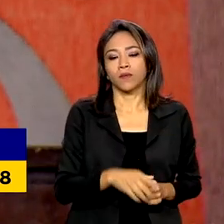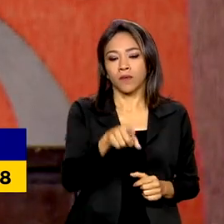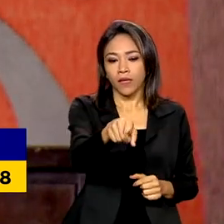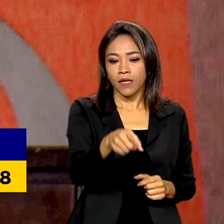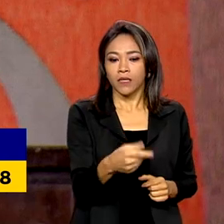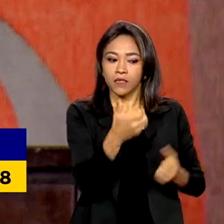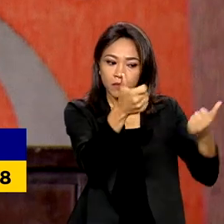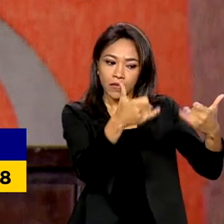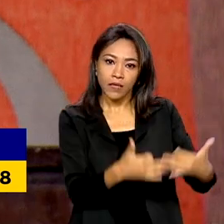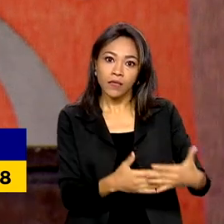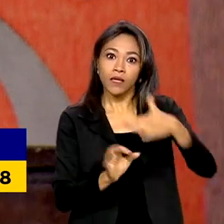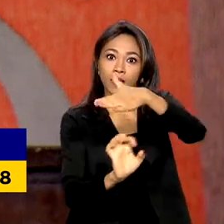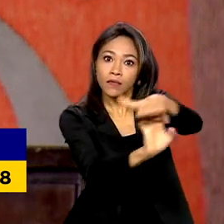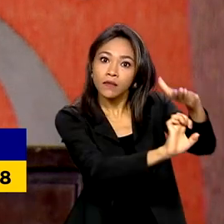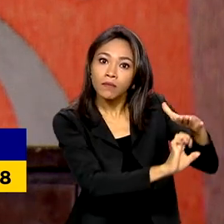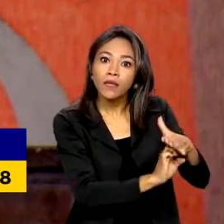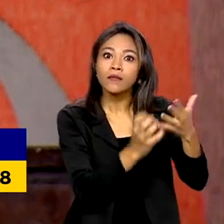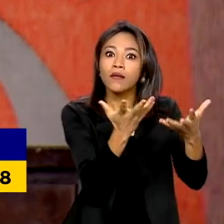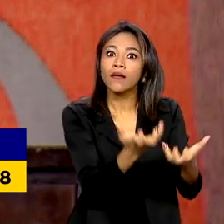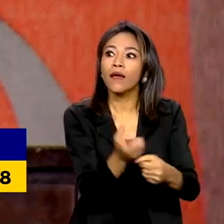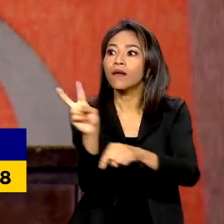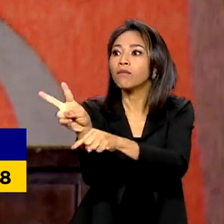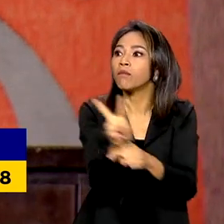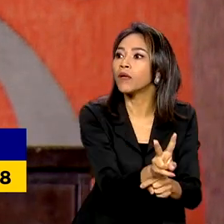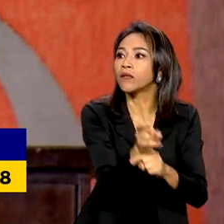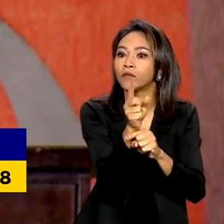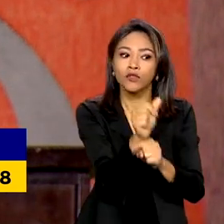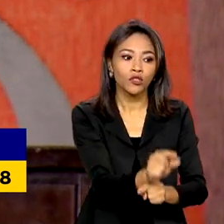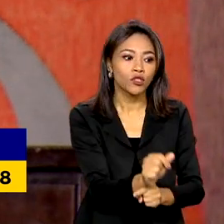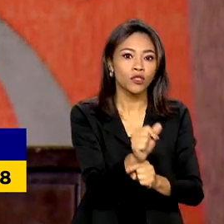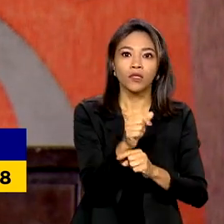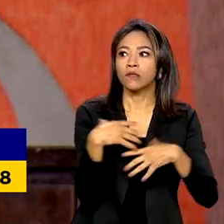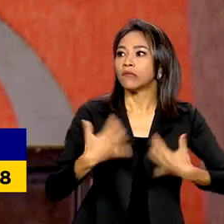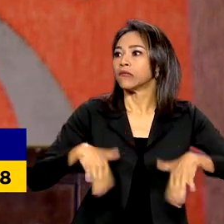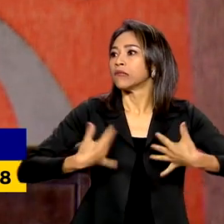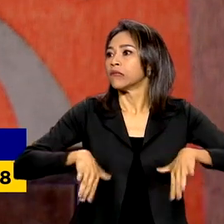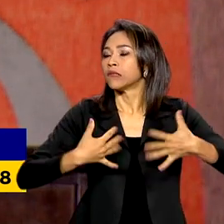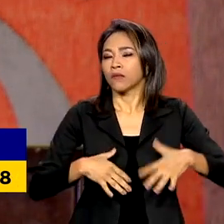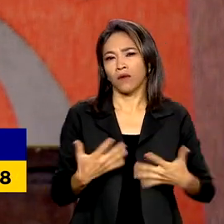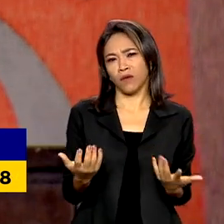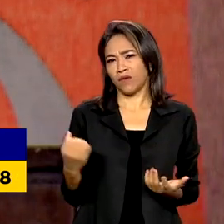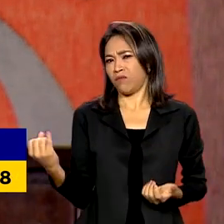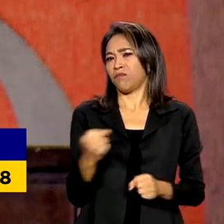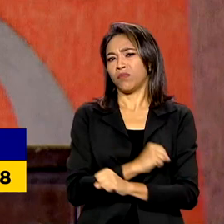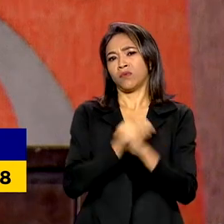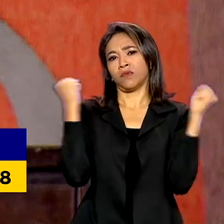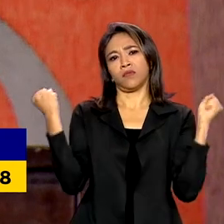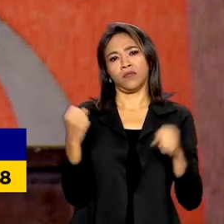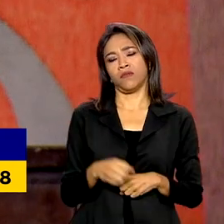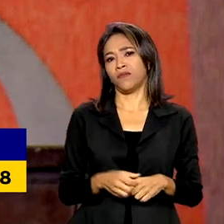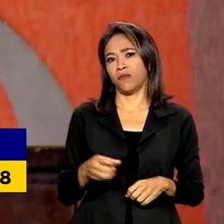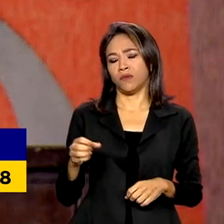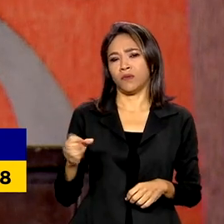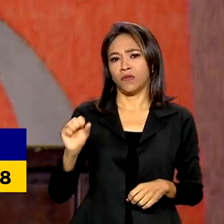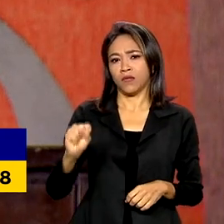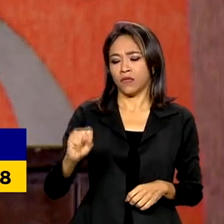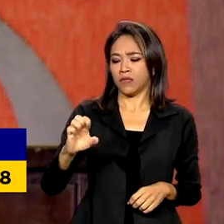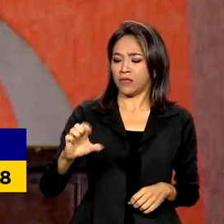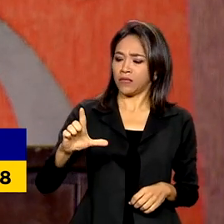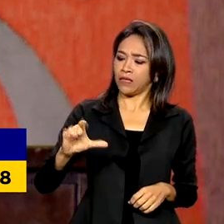crédito, está desesperado por crédito. Agora, não é possível ter uma taxa selic de 13